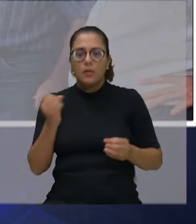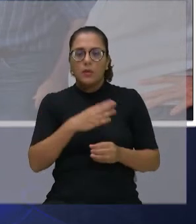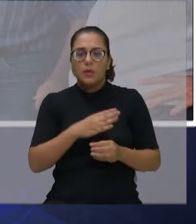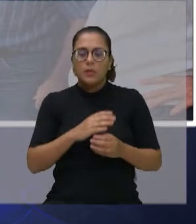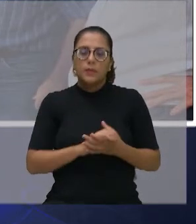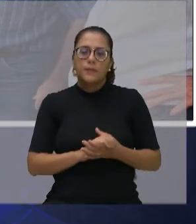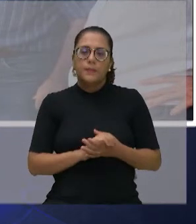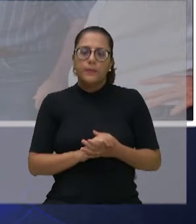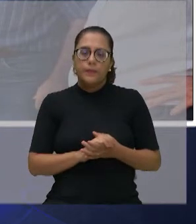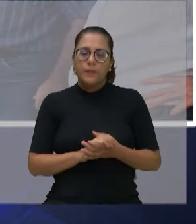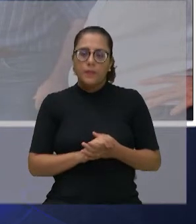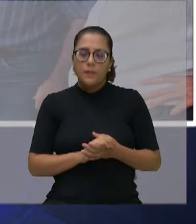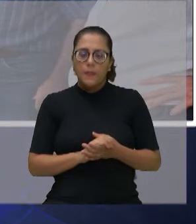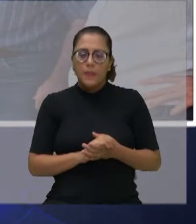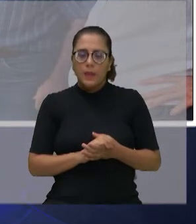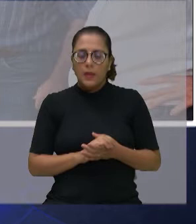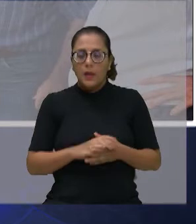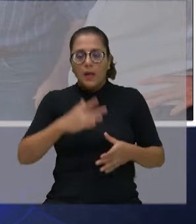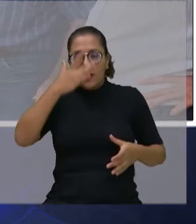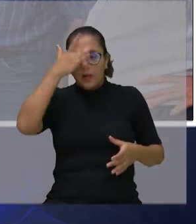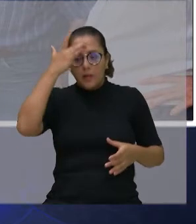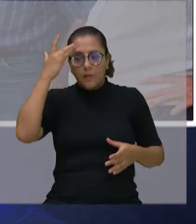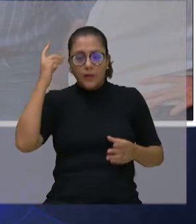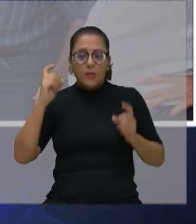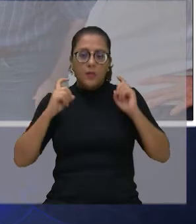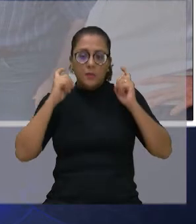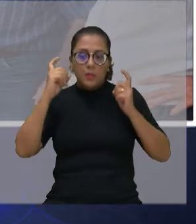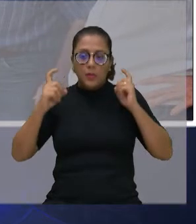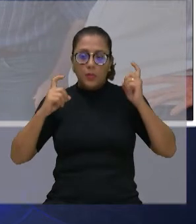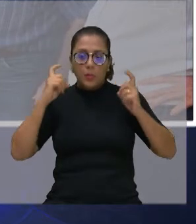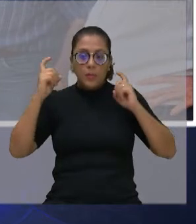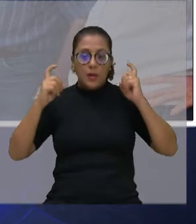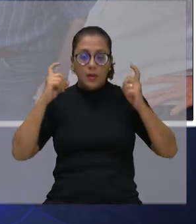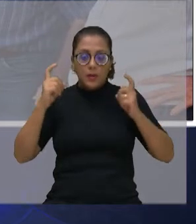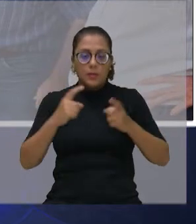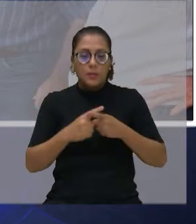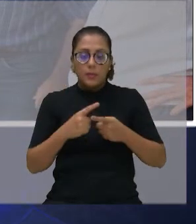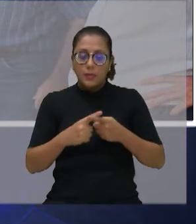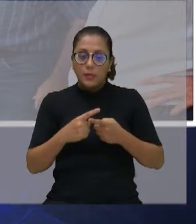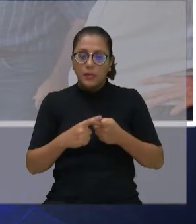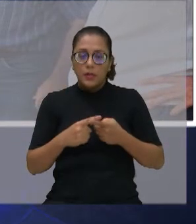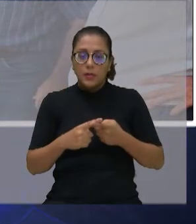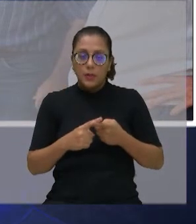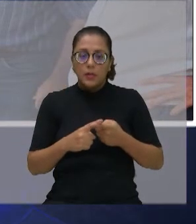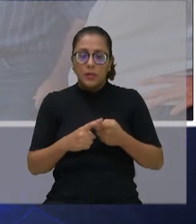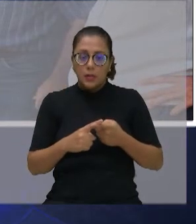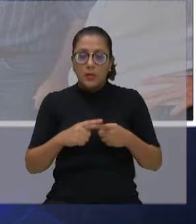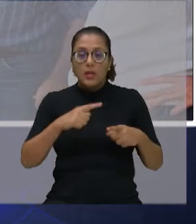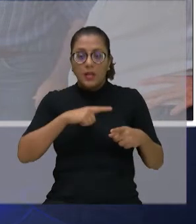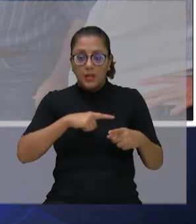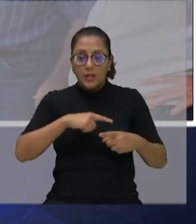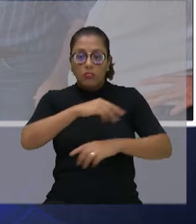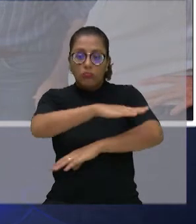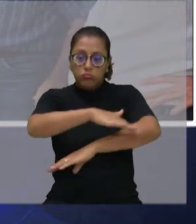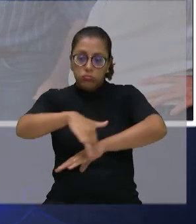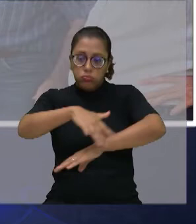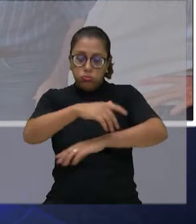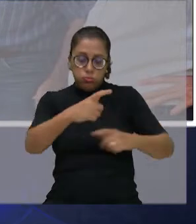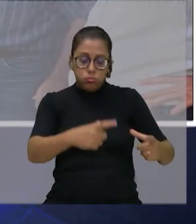temorosa ali porque é uma bacia muito grande e que no fundo da bacia ainda passa o córrego que está sempre